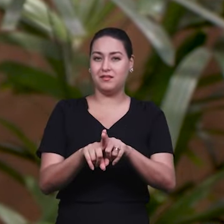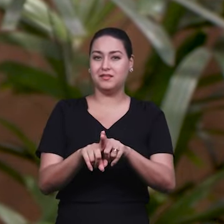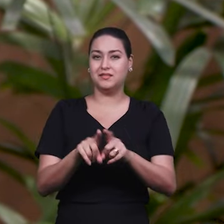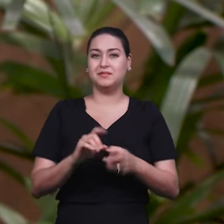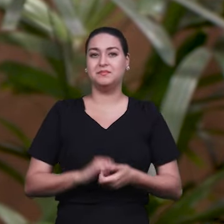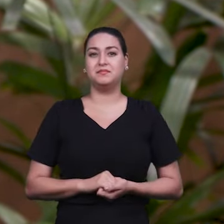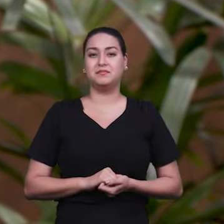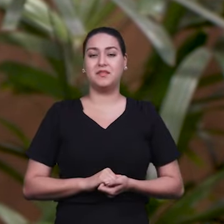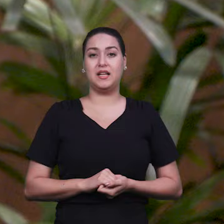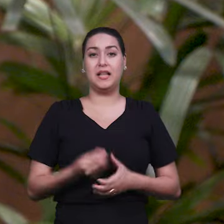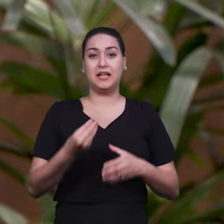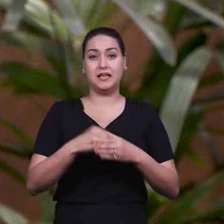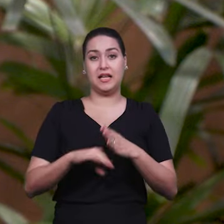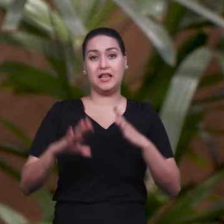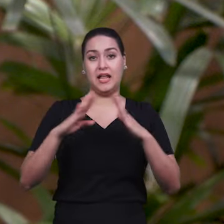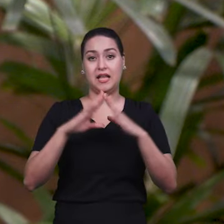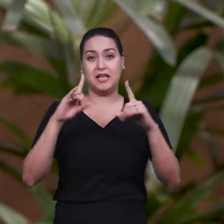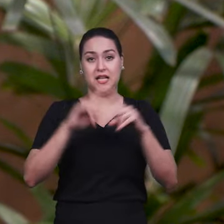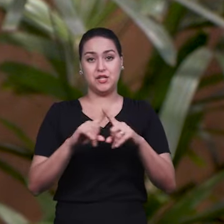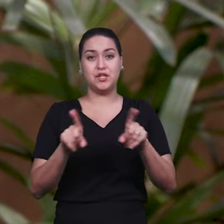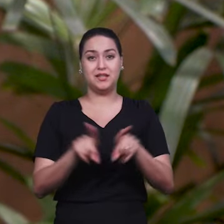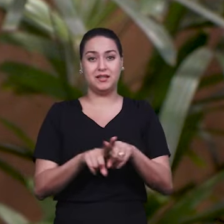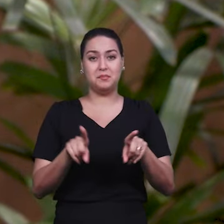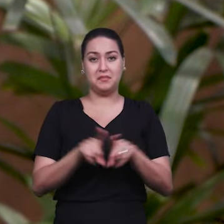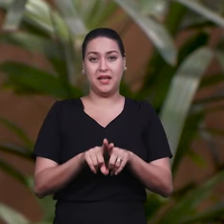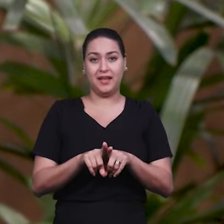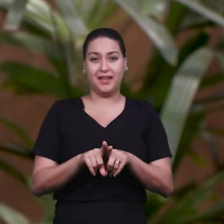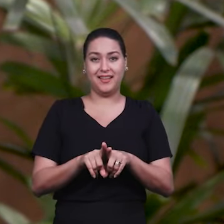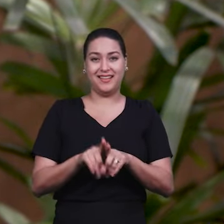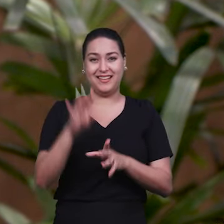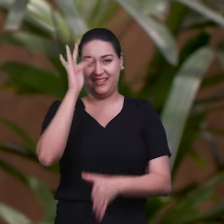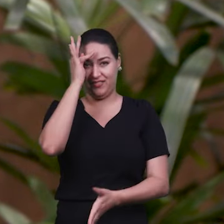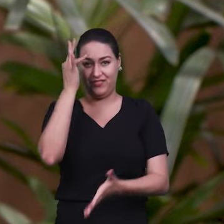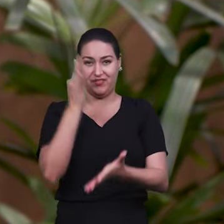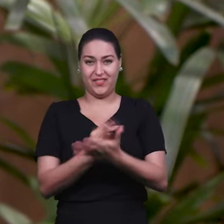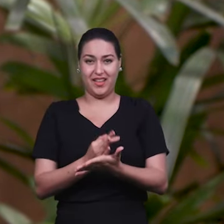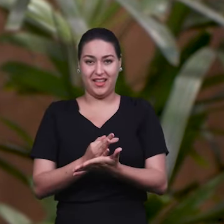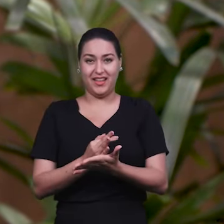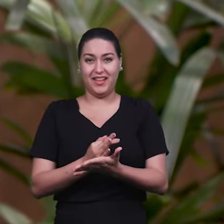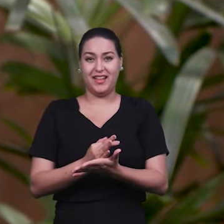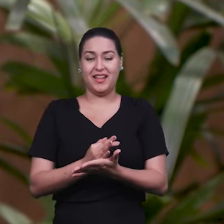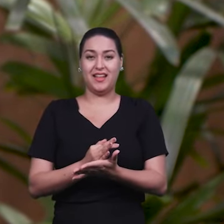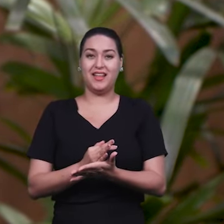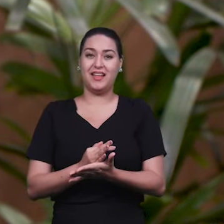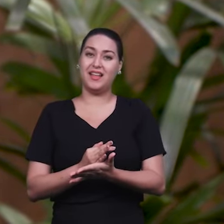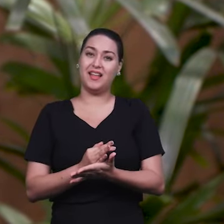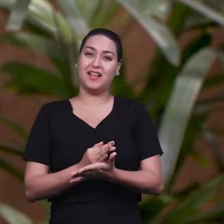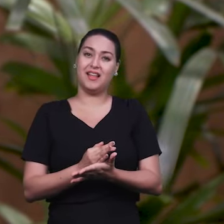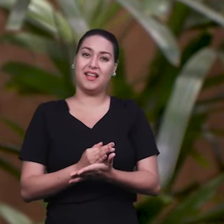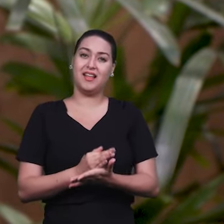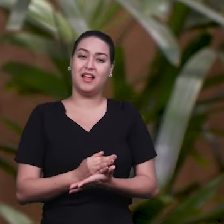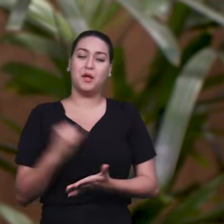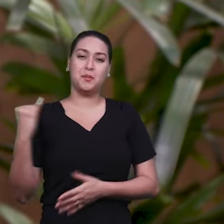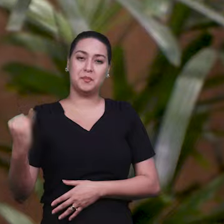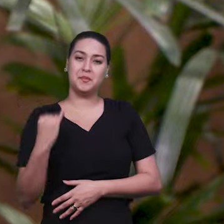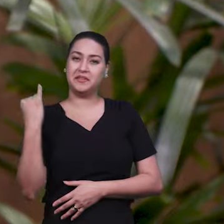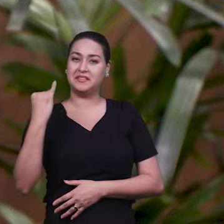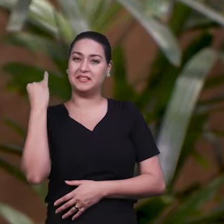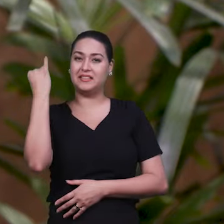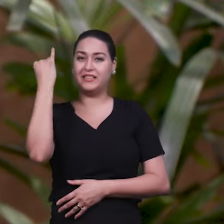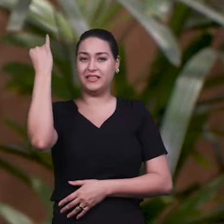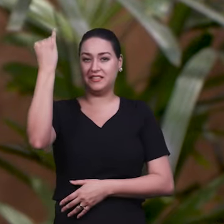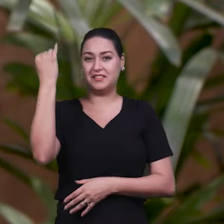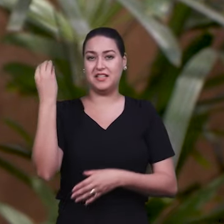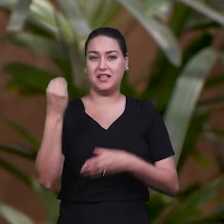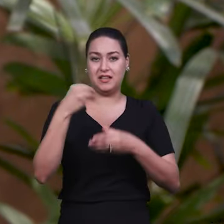E na igreja, falando aqui um pouco de fé, educação e fé, é importante quem é do